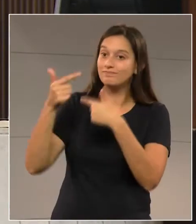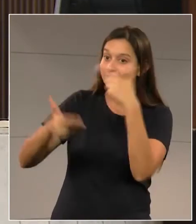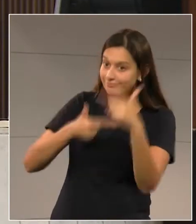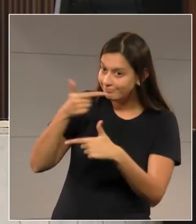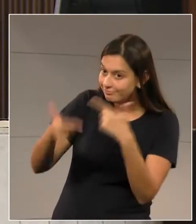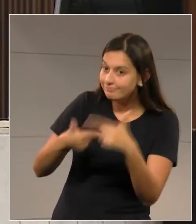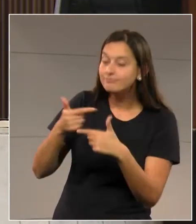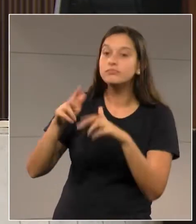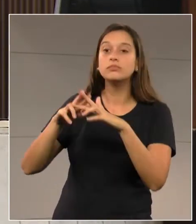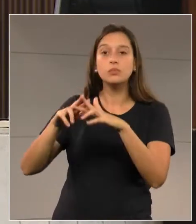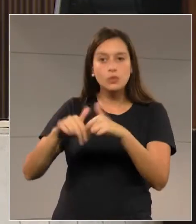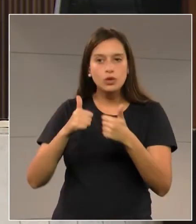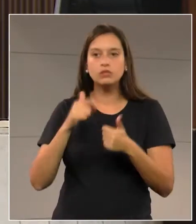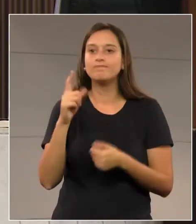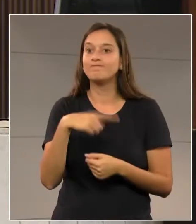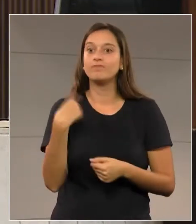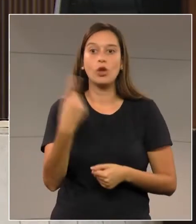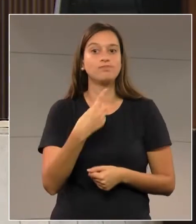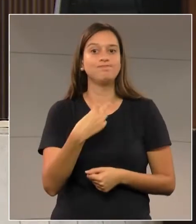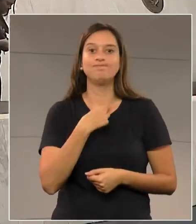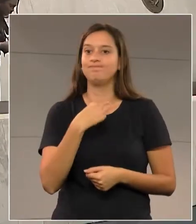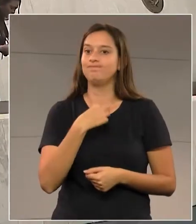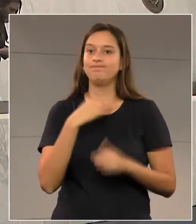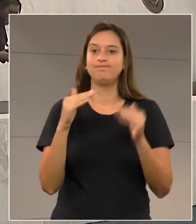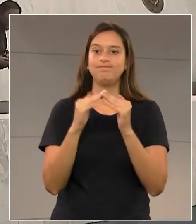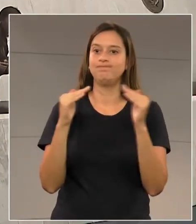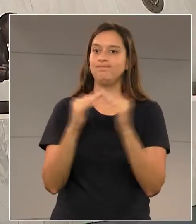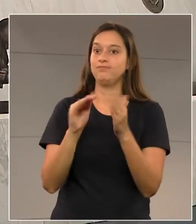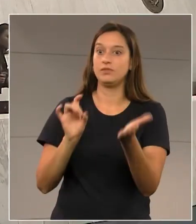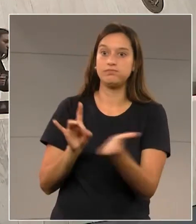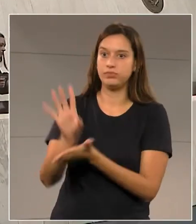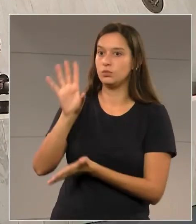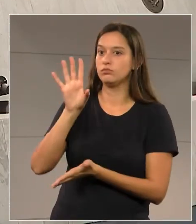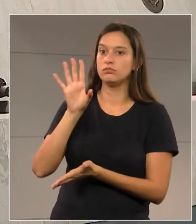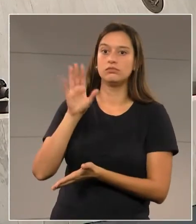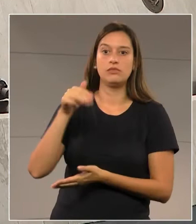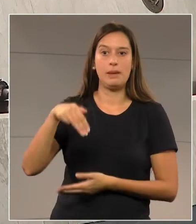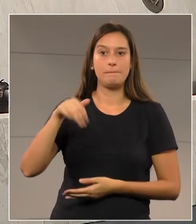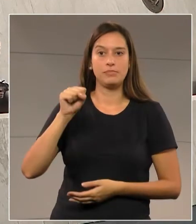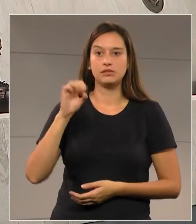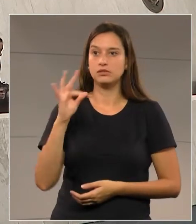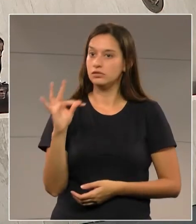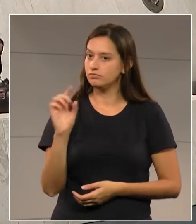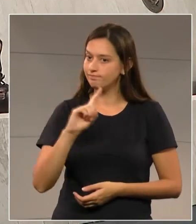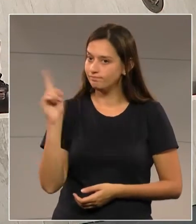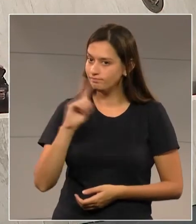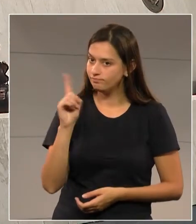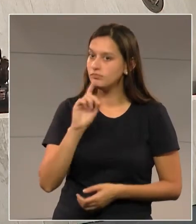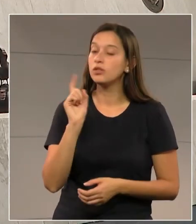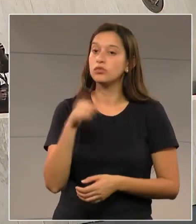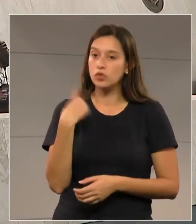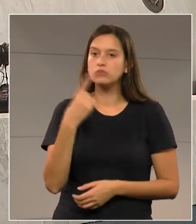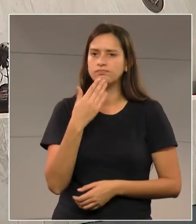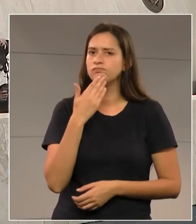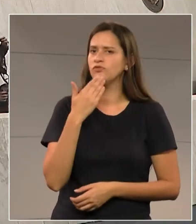podemos ser a favor de despejos. Nós temos que ser a favor da vida, de quem está trabalhando na terra, de quem está